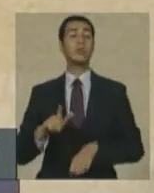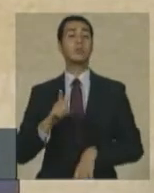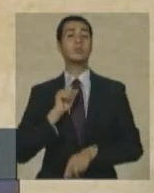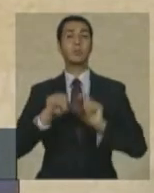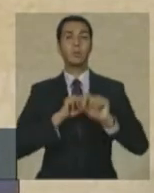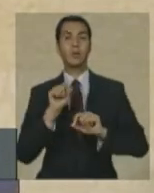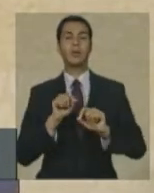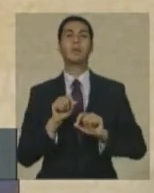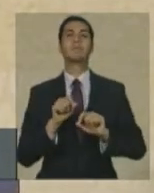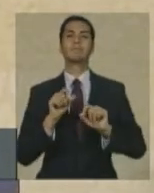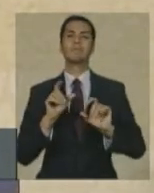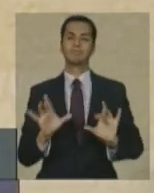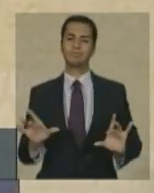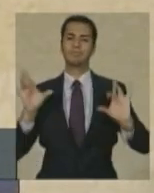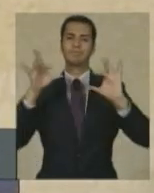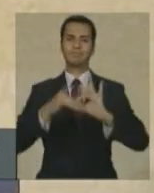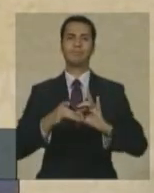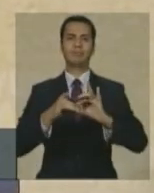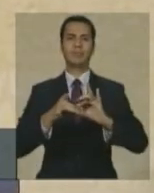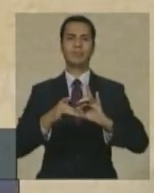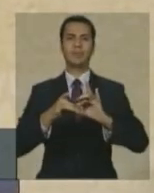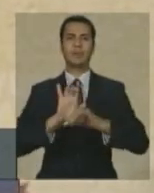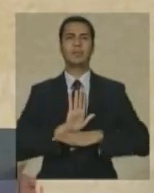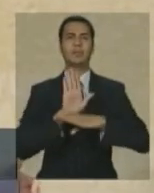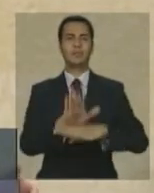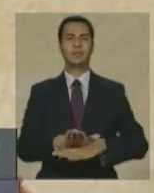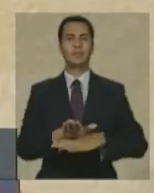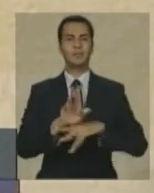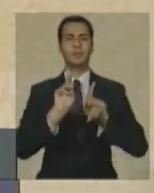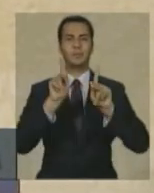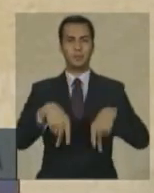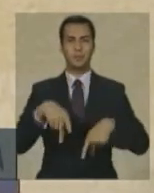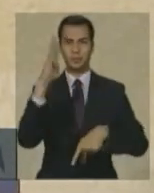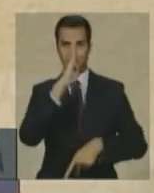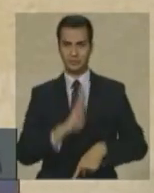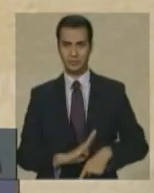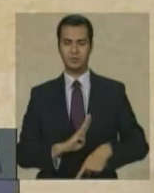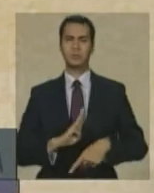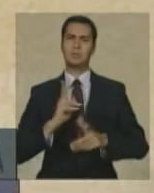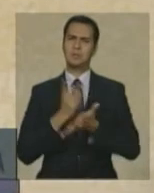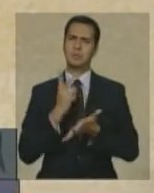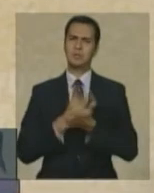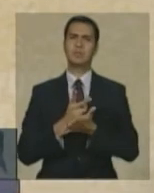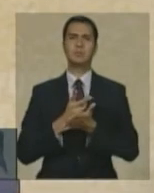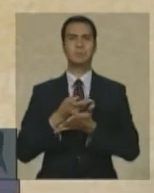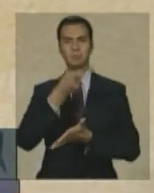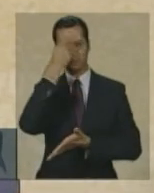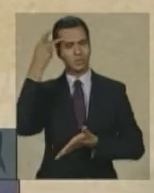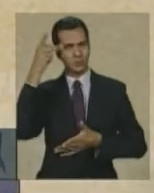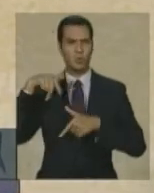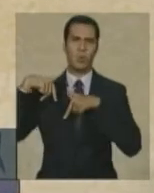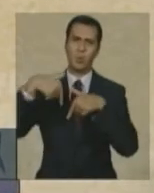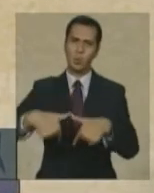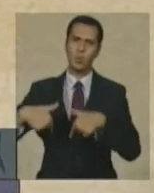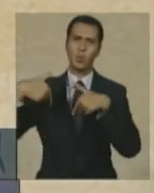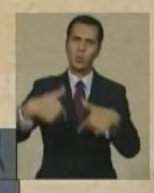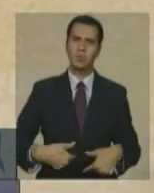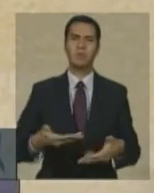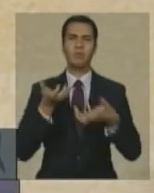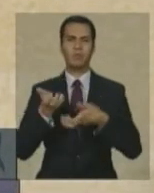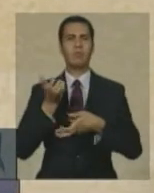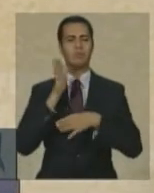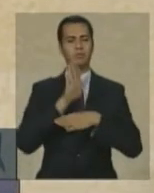brasileiros e de brasileiras que lutaram e lutarão para fazer do Brasil